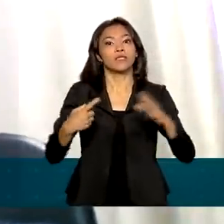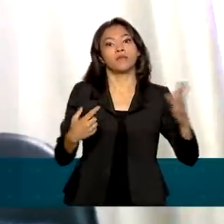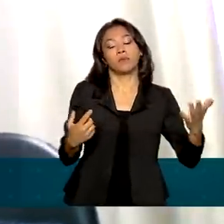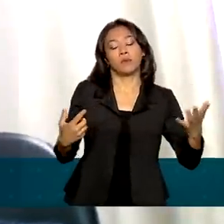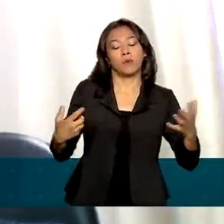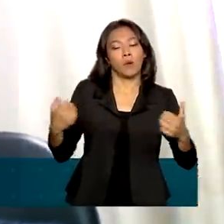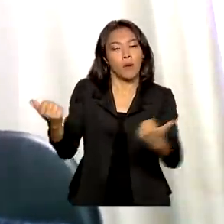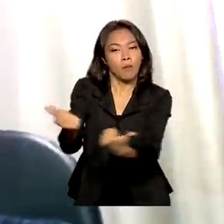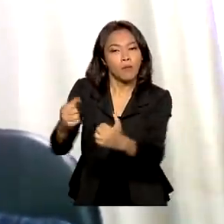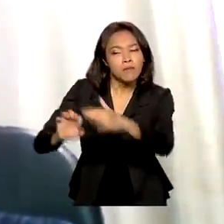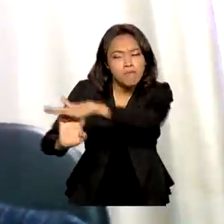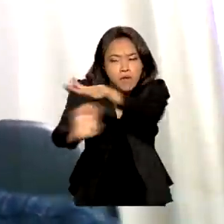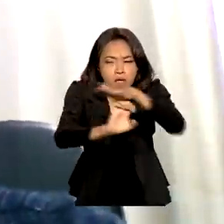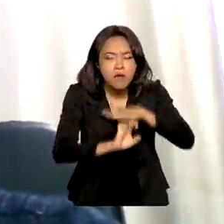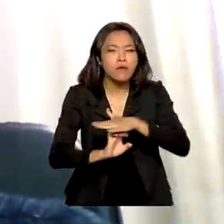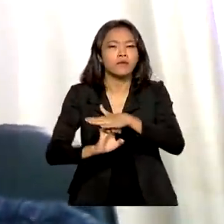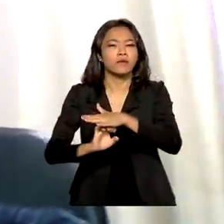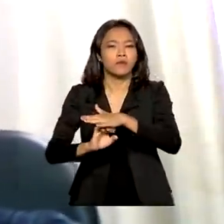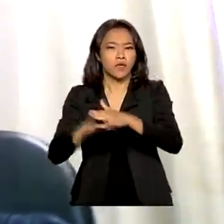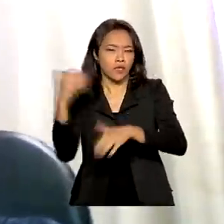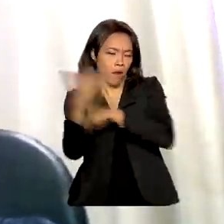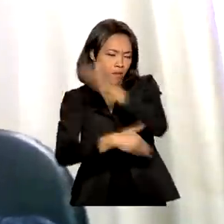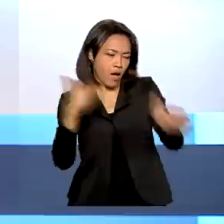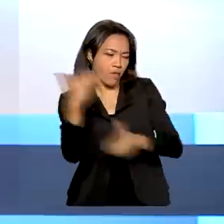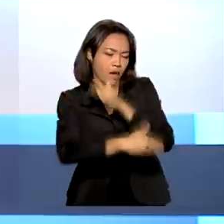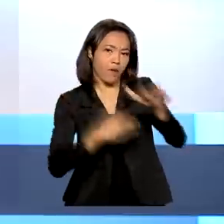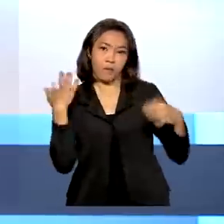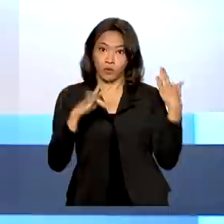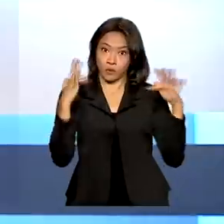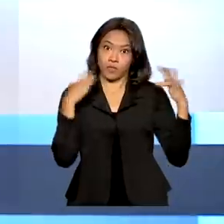que exploram o turismo e assim por diante.